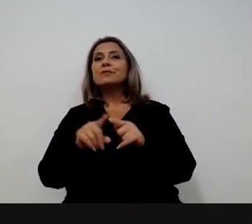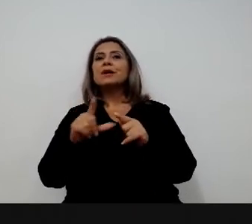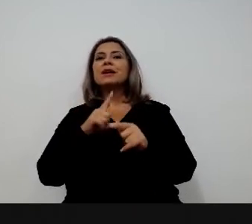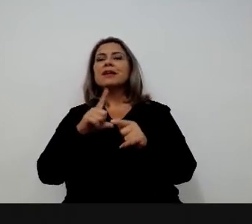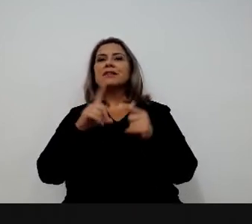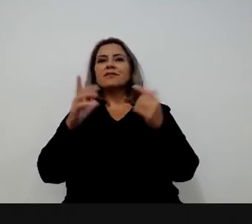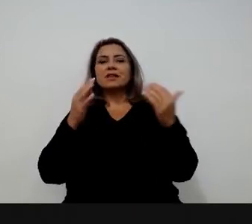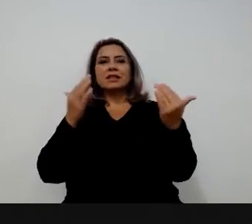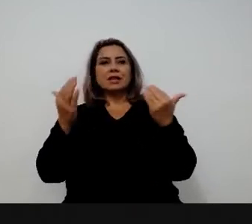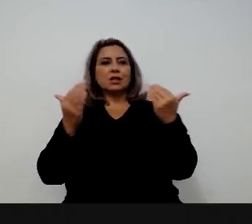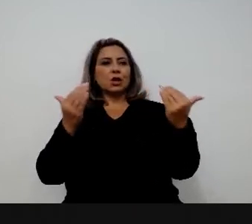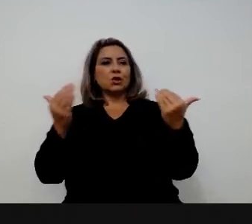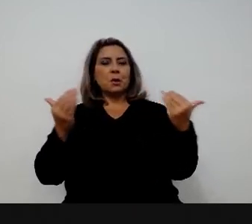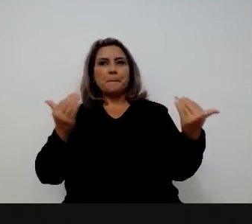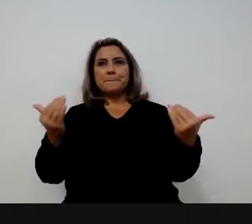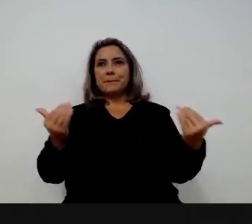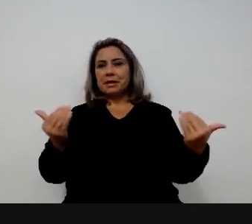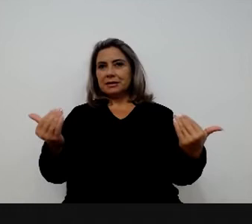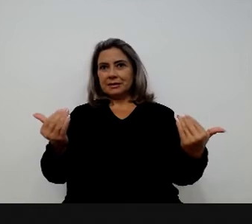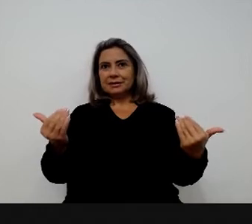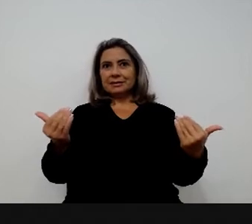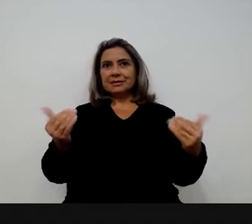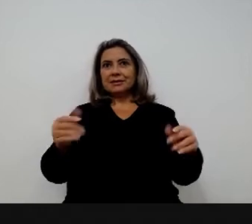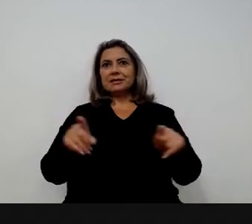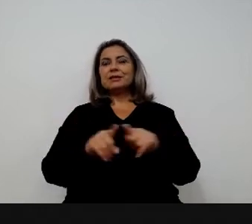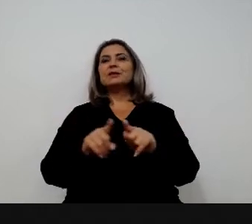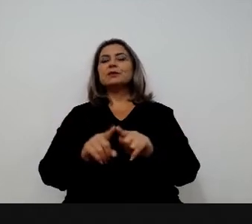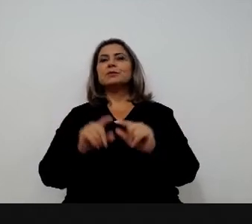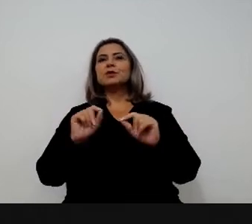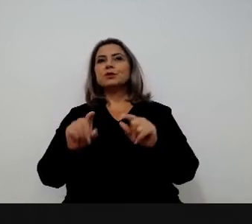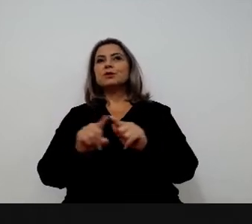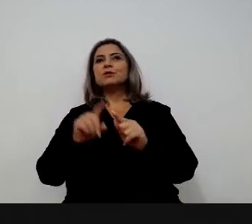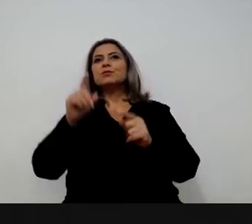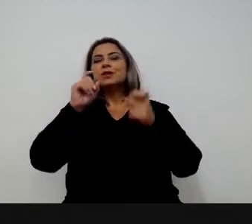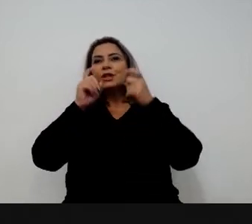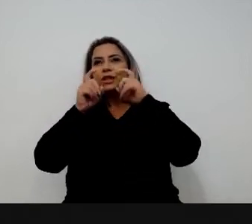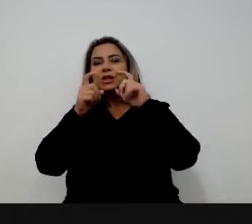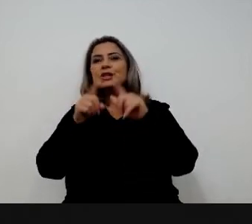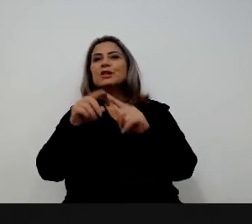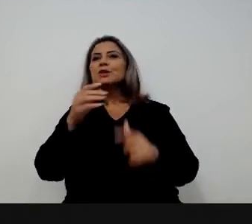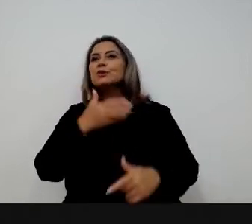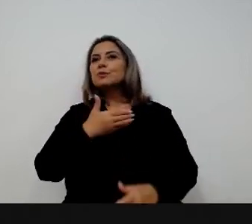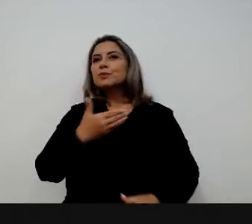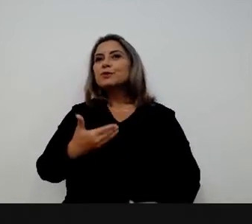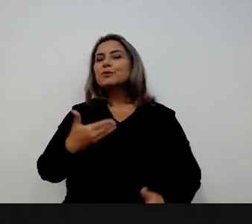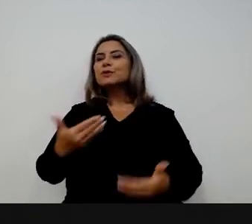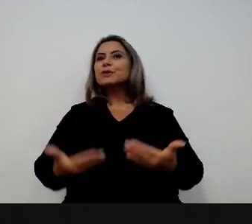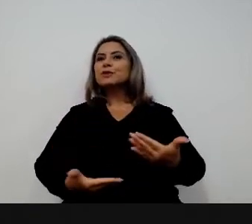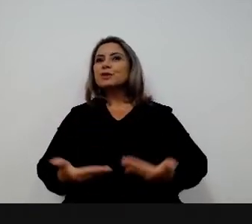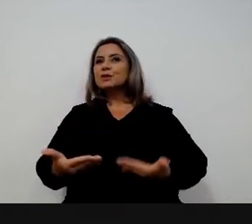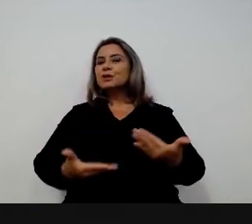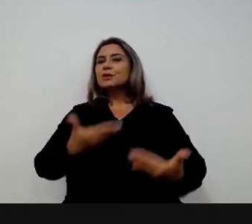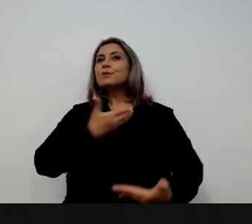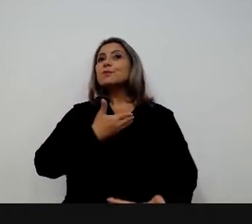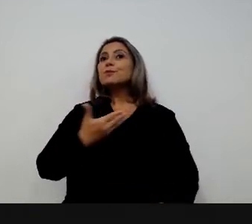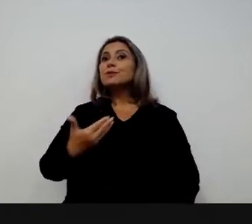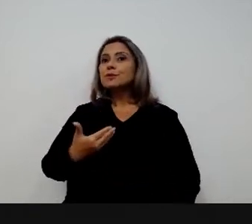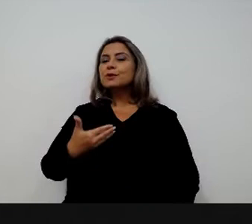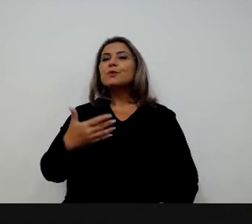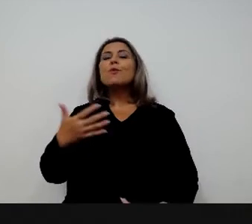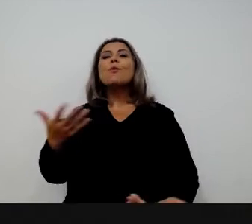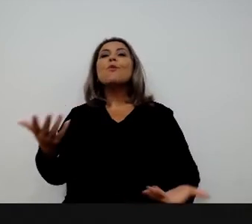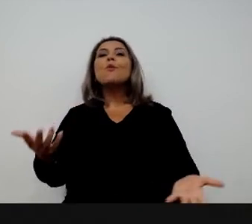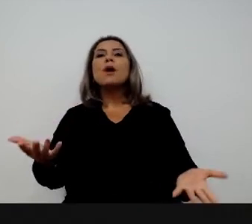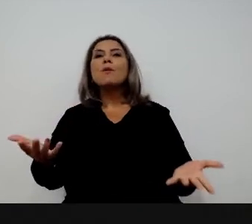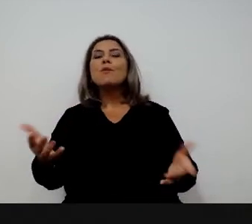a gente fez um paralelo entre essas funções e as funções empenhadas pelos administradores públicos, pelos servidores públicos. Então, a gente viu